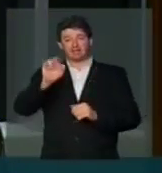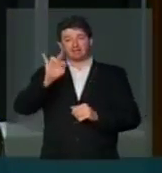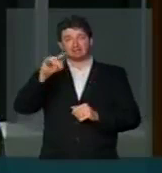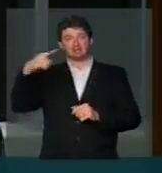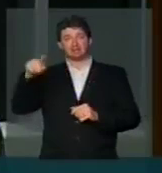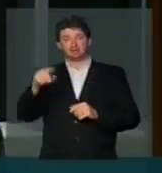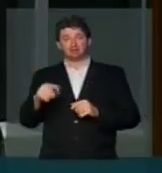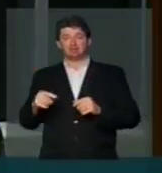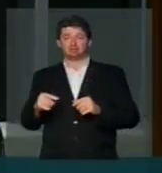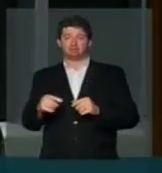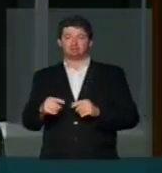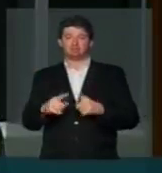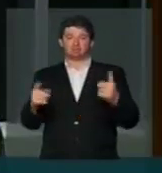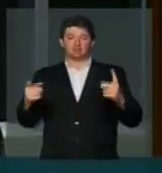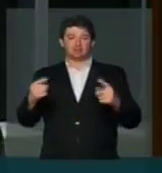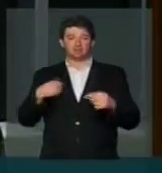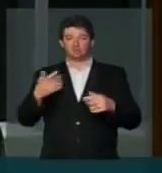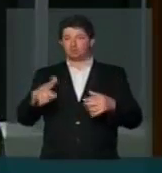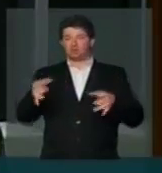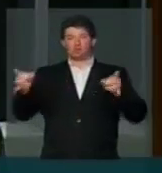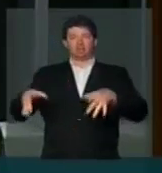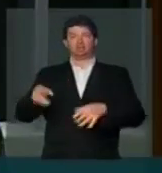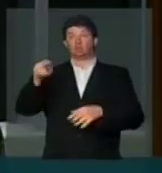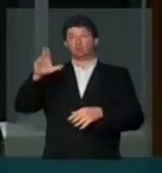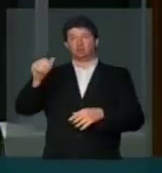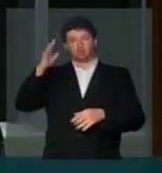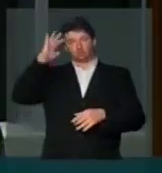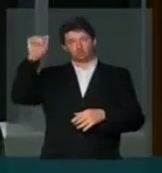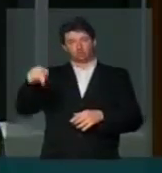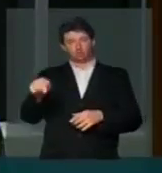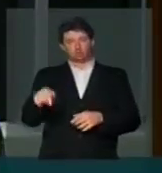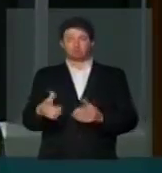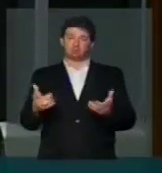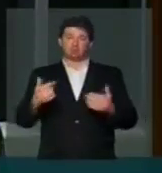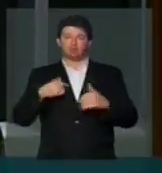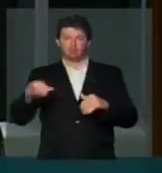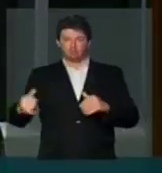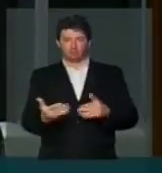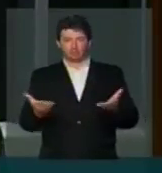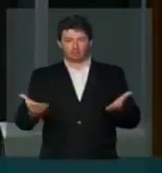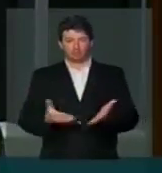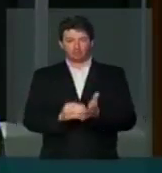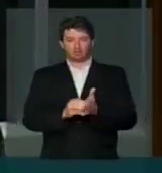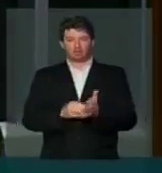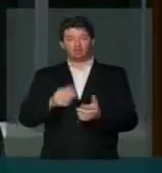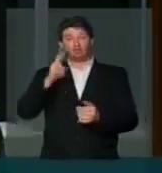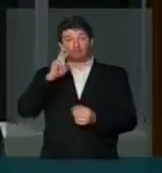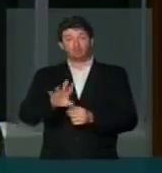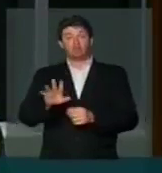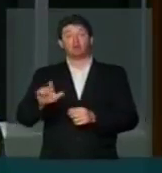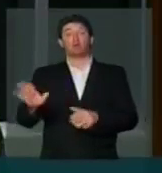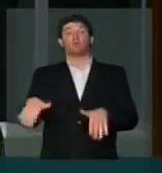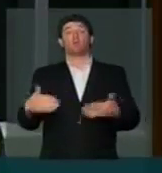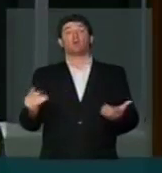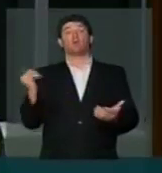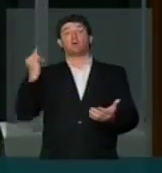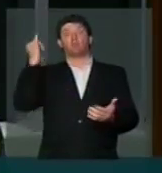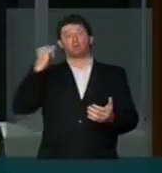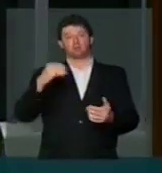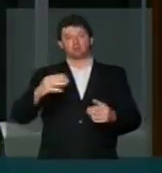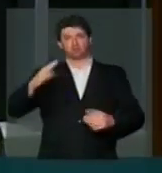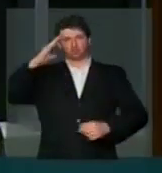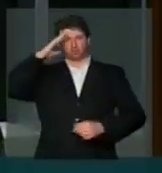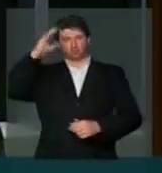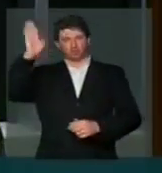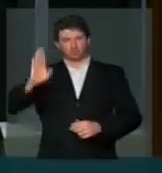falar isso, mas eu nunca quero abrir mão deste sonho. Então aproveito para este dia entender a importância dos soldados